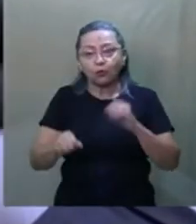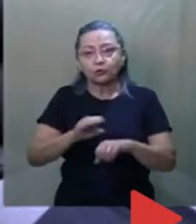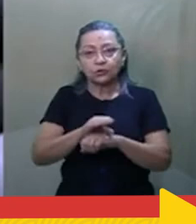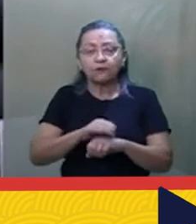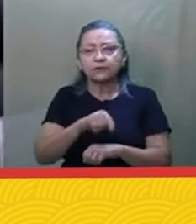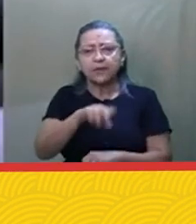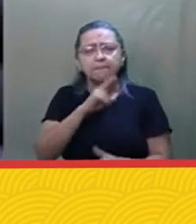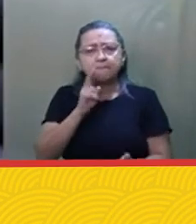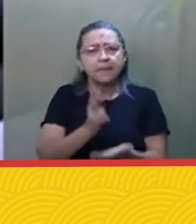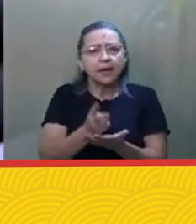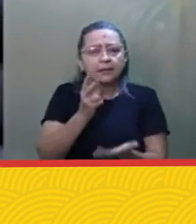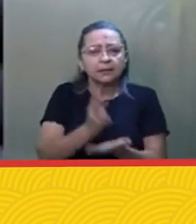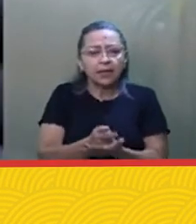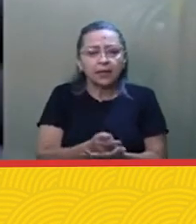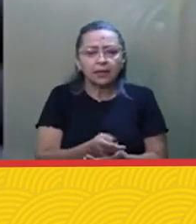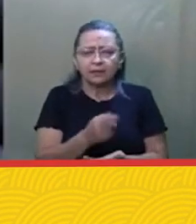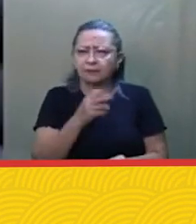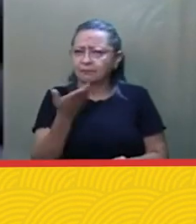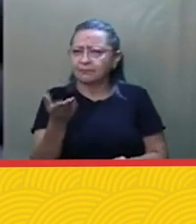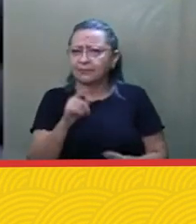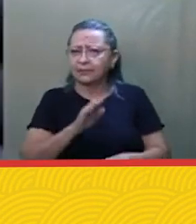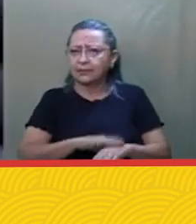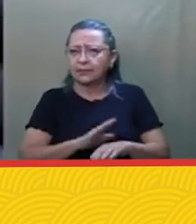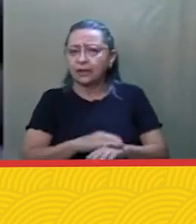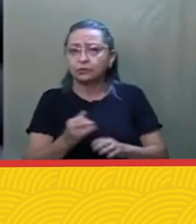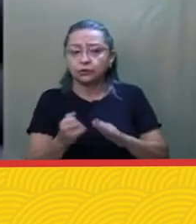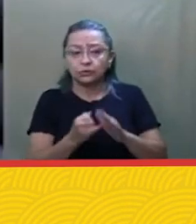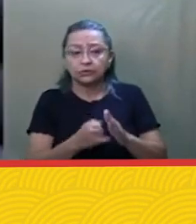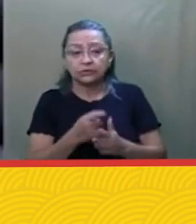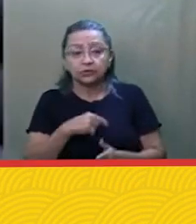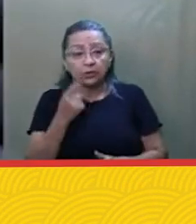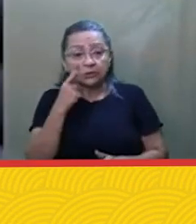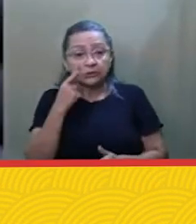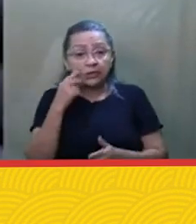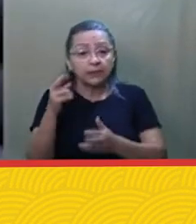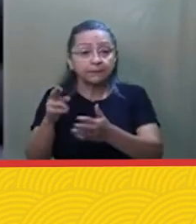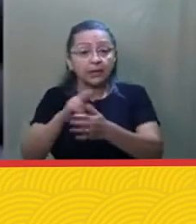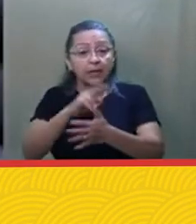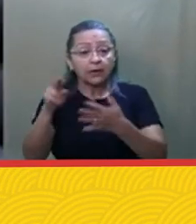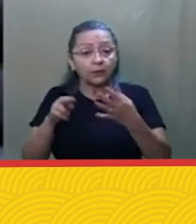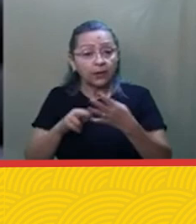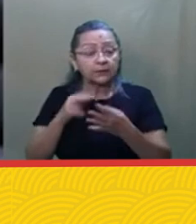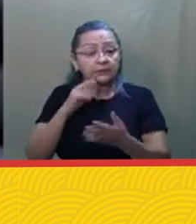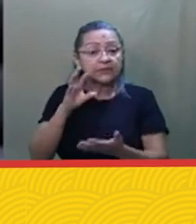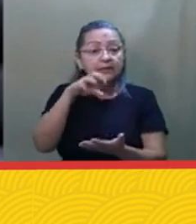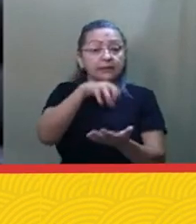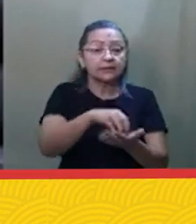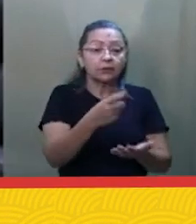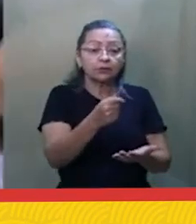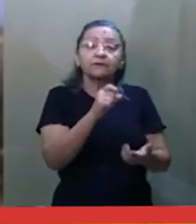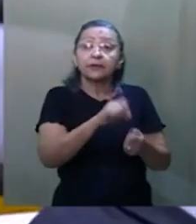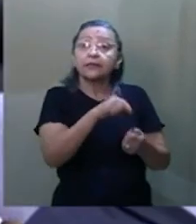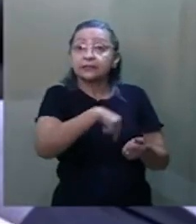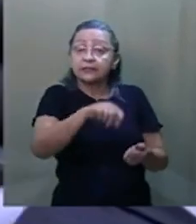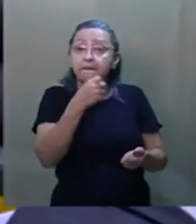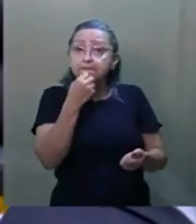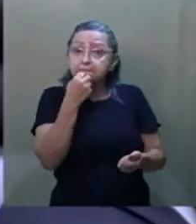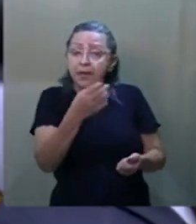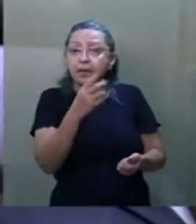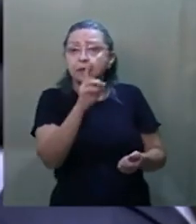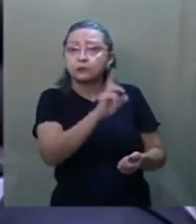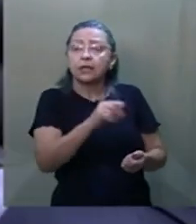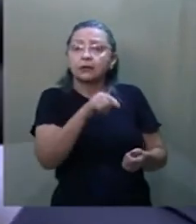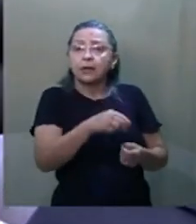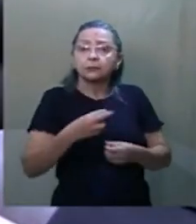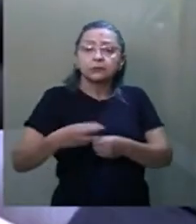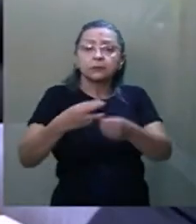você manter tal instituto. Porque, se nós realmente queremos descentralizar os recursos e fazer com que ele seja bem aplicado na ponta,